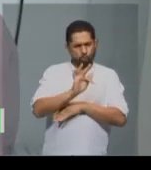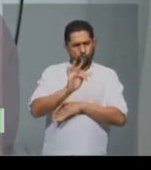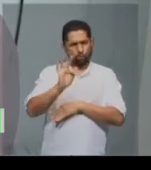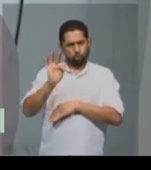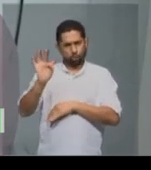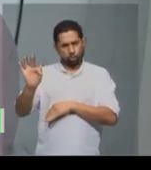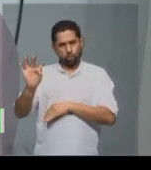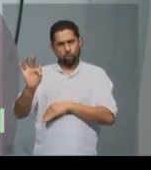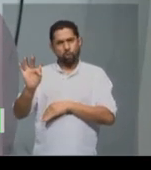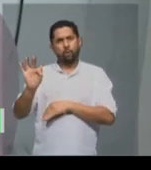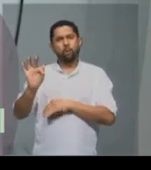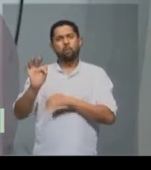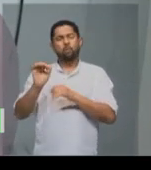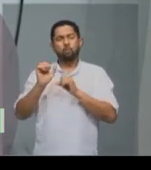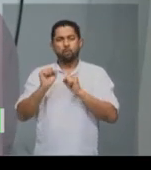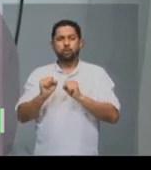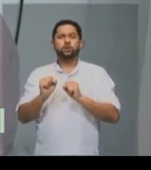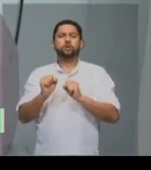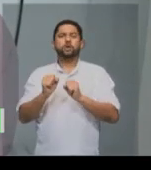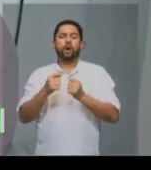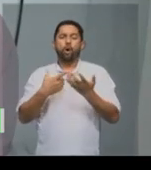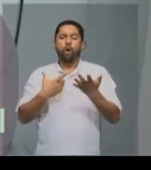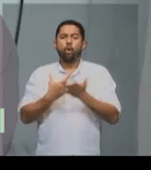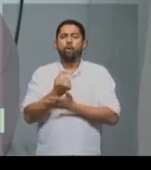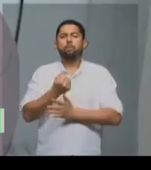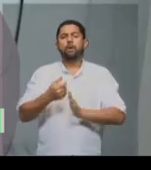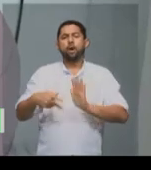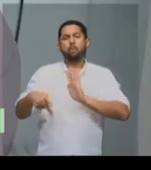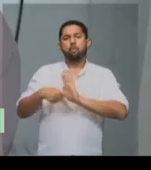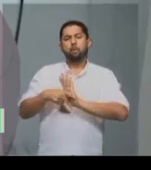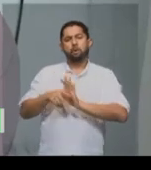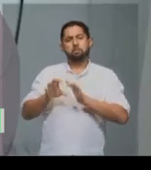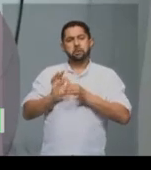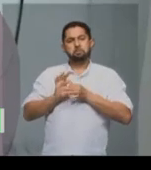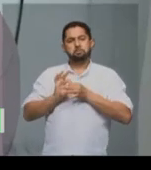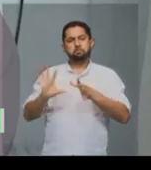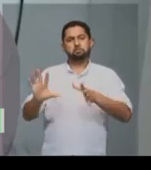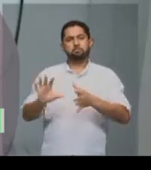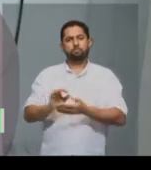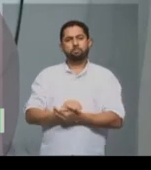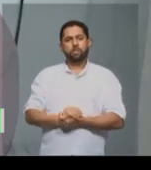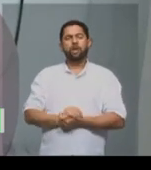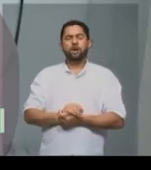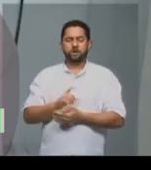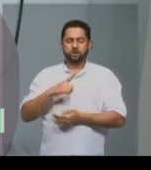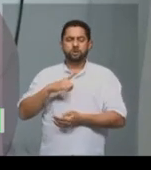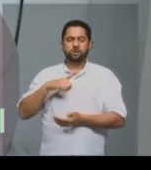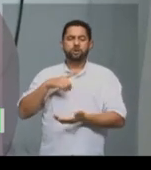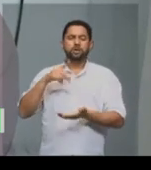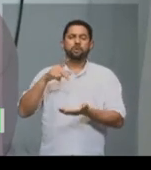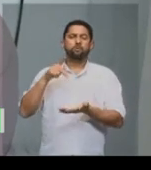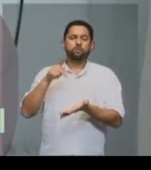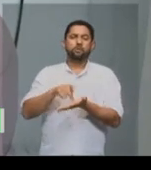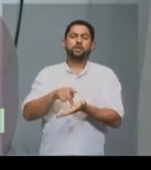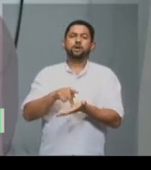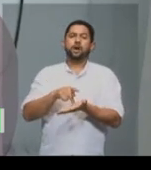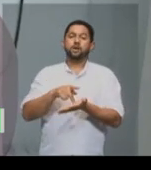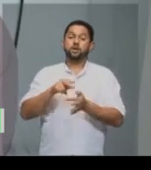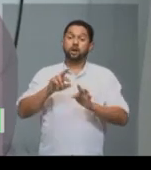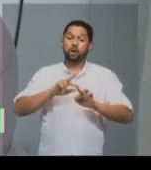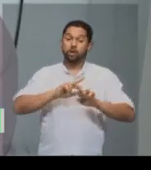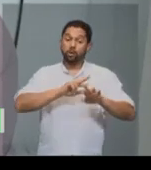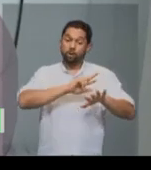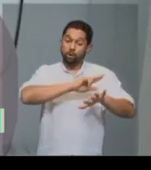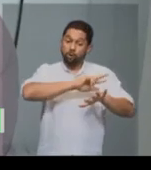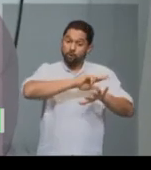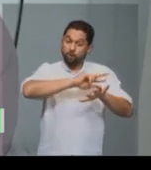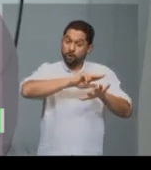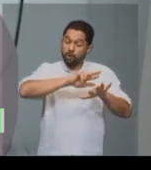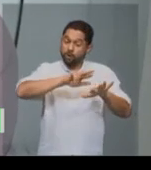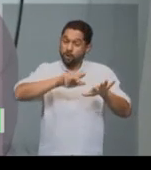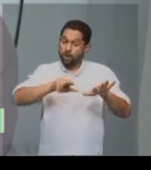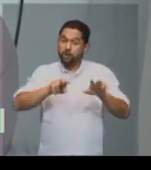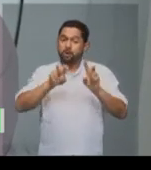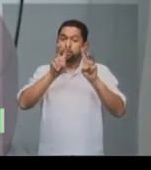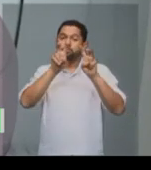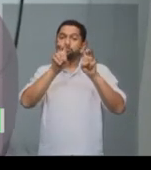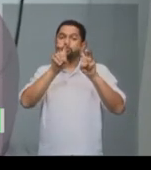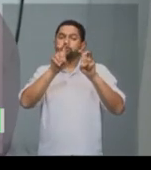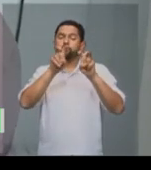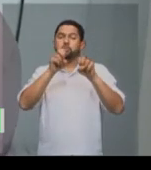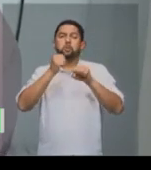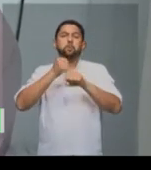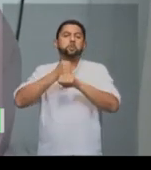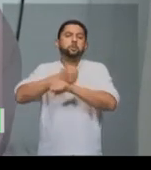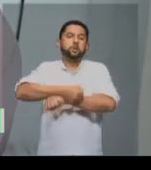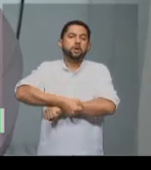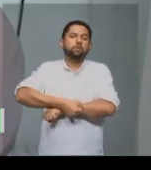o possibilitasse a comprar a sua própria liberdade. Então, existiam, sim, diferentes distinções entre os